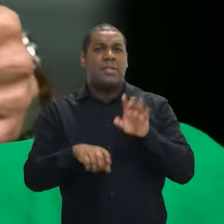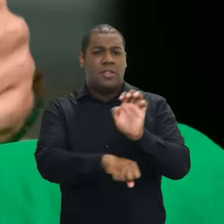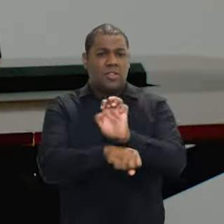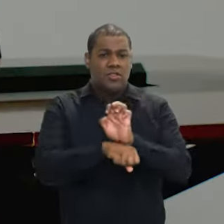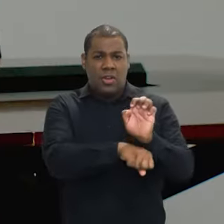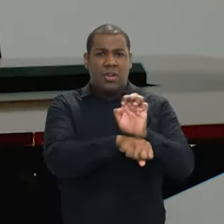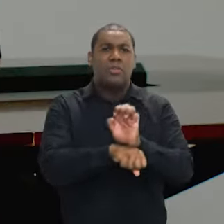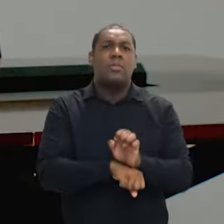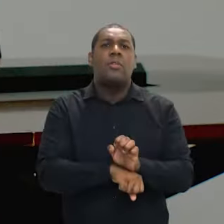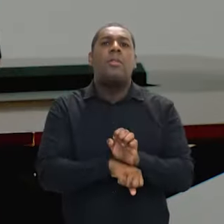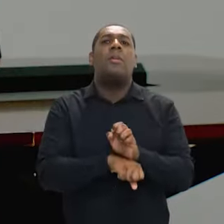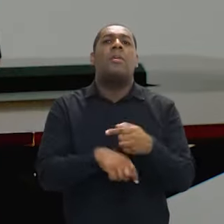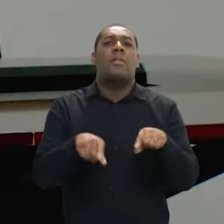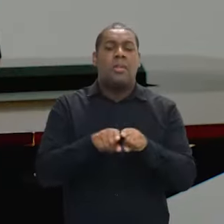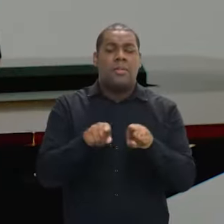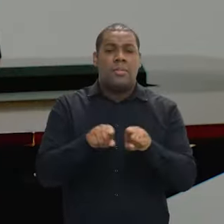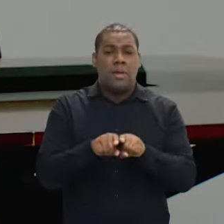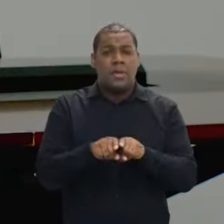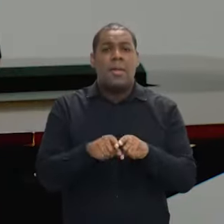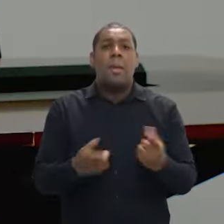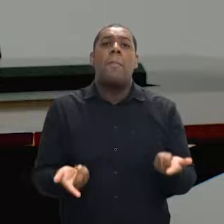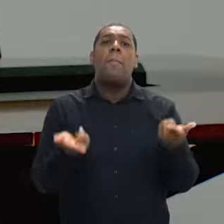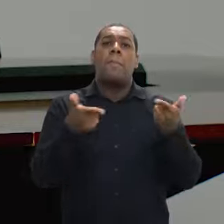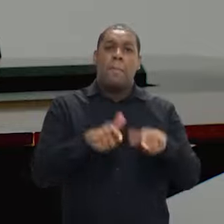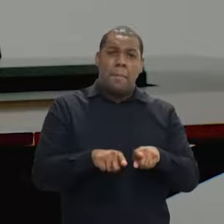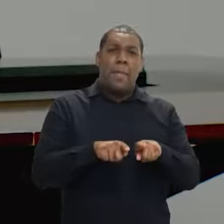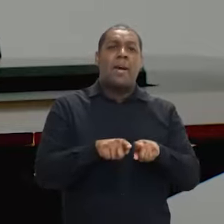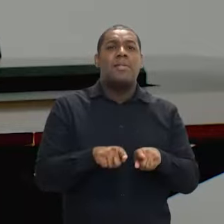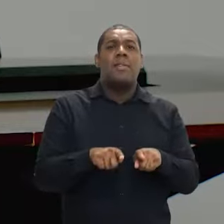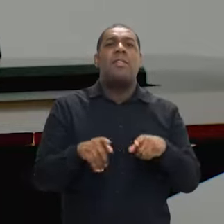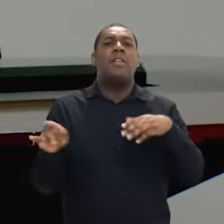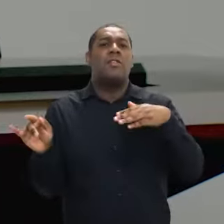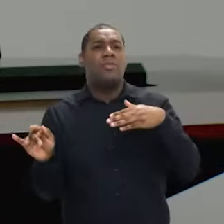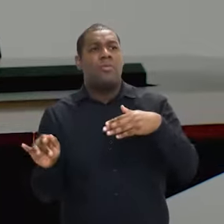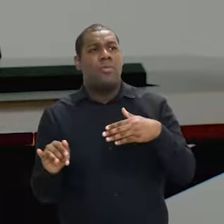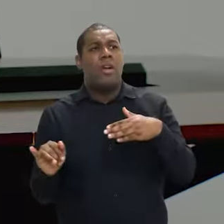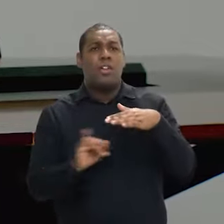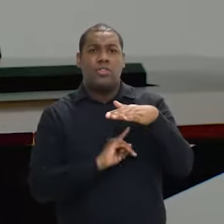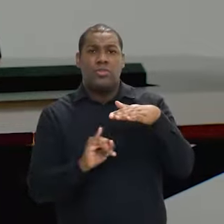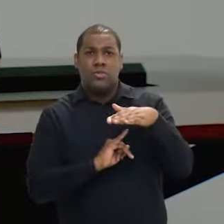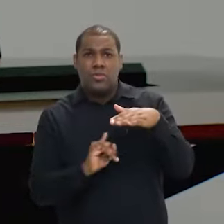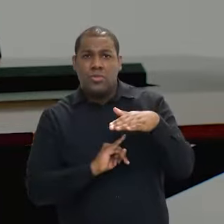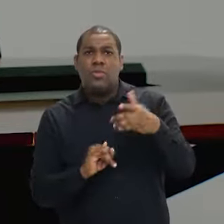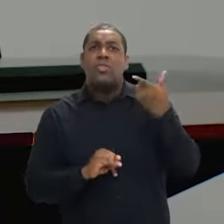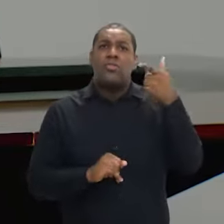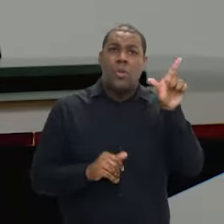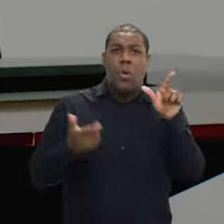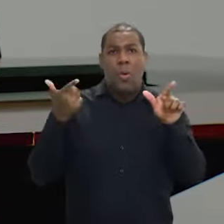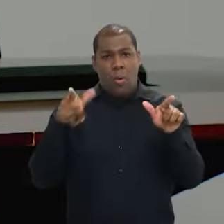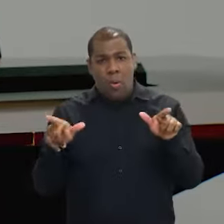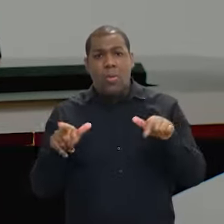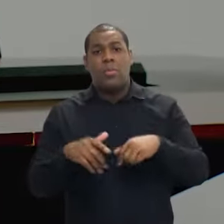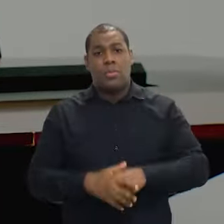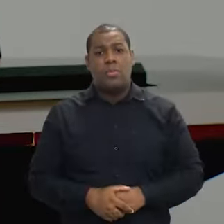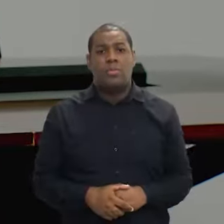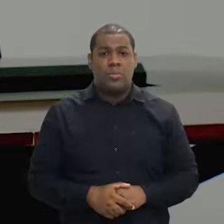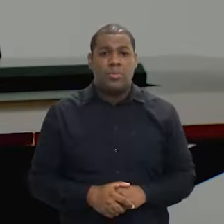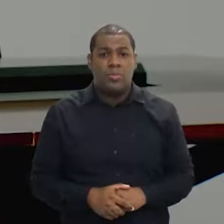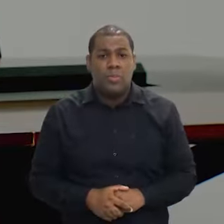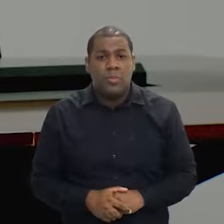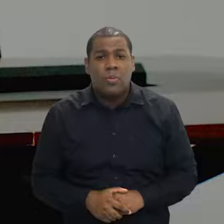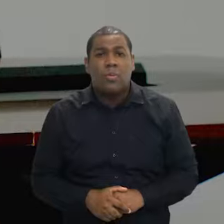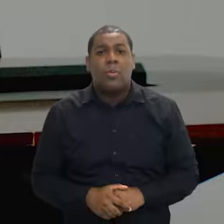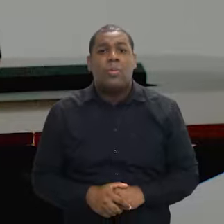os estados e as pactuações que precisam ser renovadas, precisam ser refeitas e as que vão ser feitas ainda com estados que ainda não aderiram.